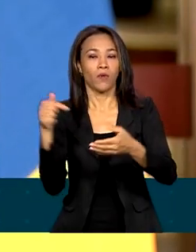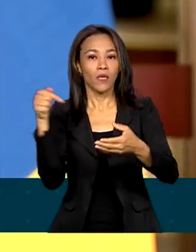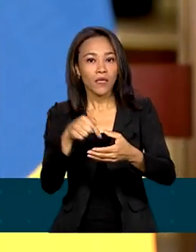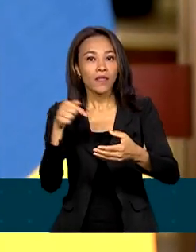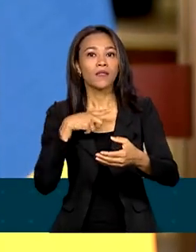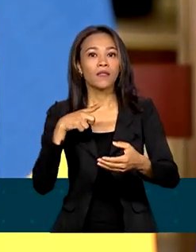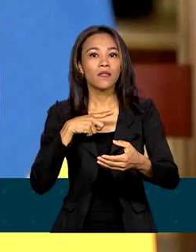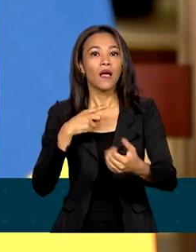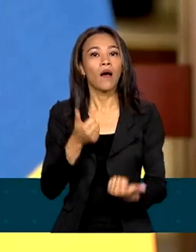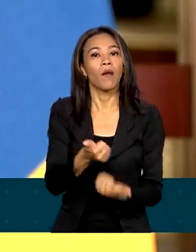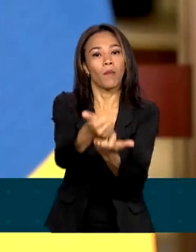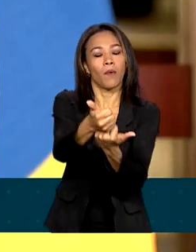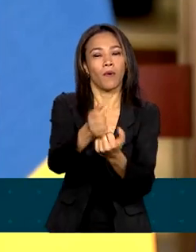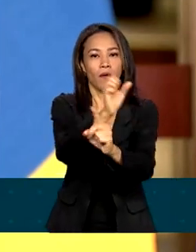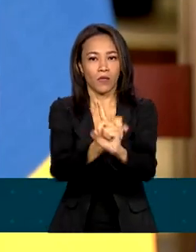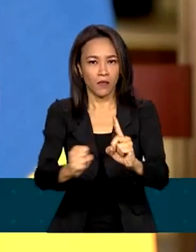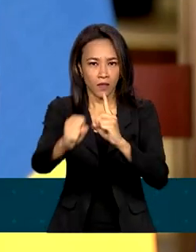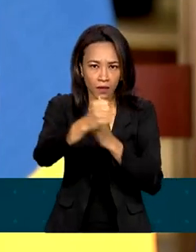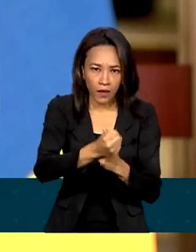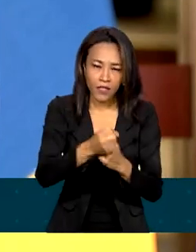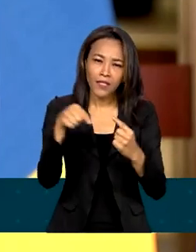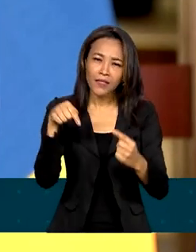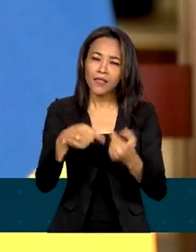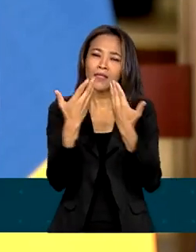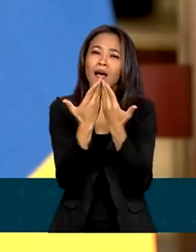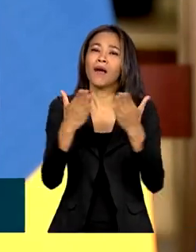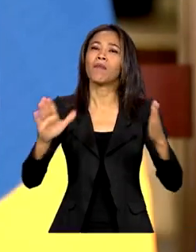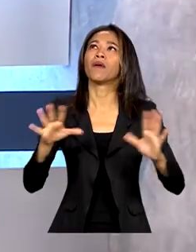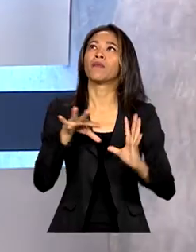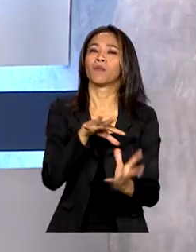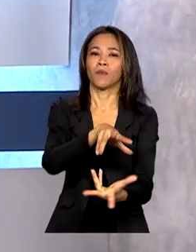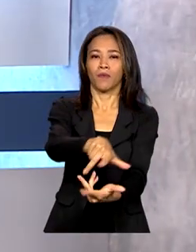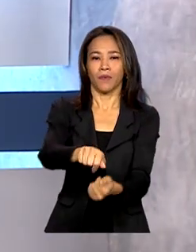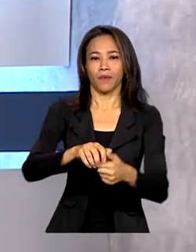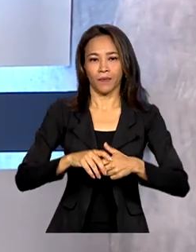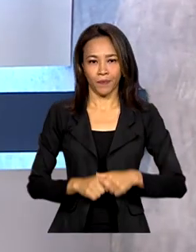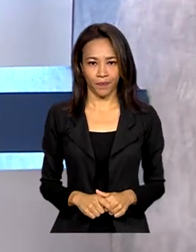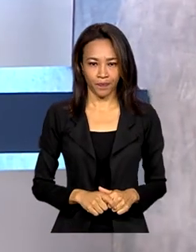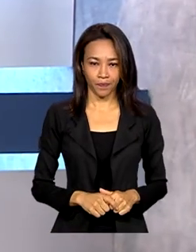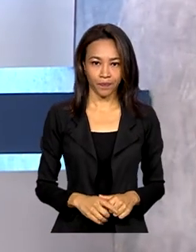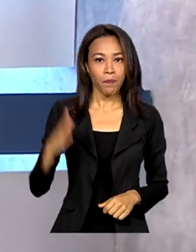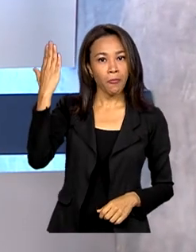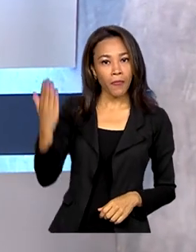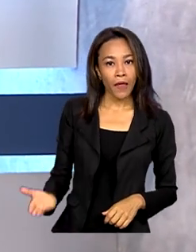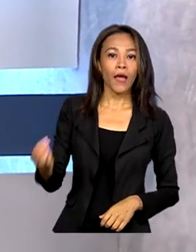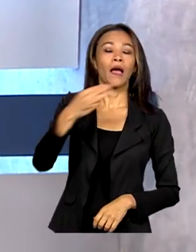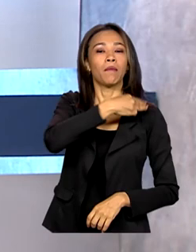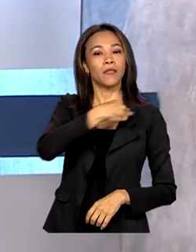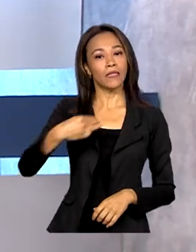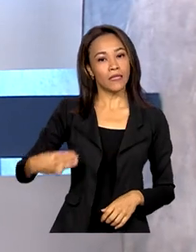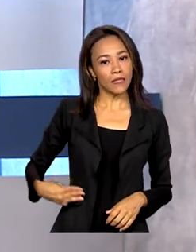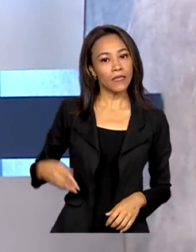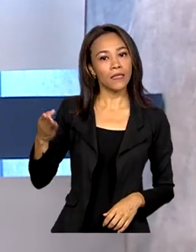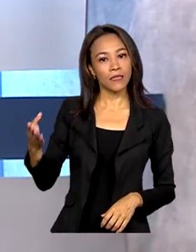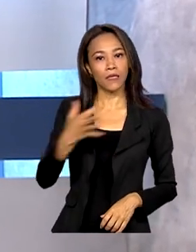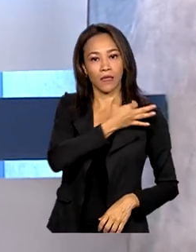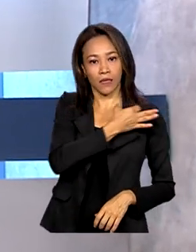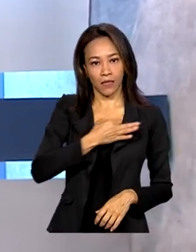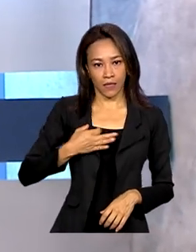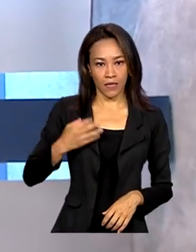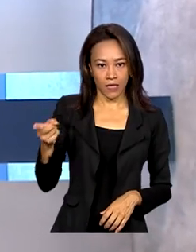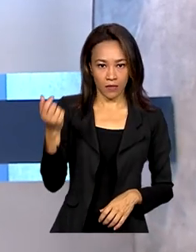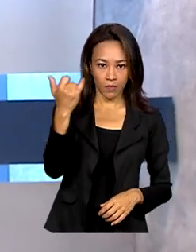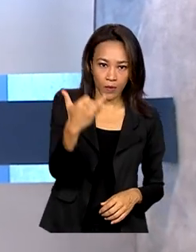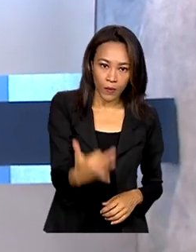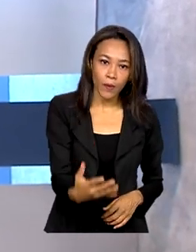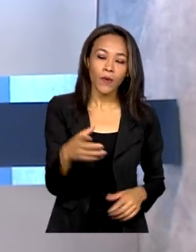as nossas sociedades e que seja aberto e integrado ao mundo. A ministra Marina Silva afirmou que as equipes do Ibama estão